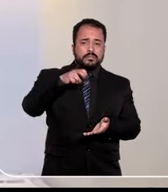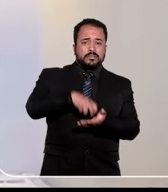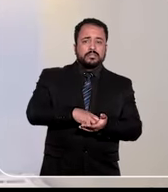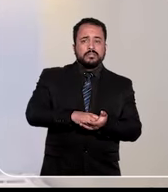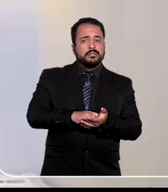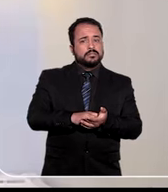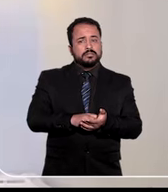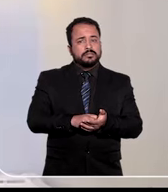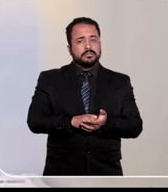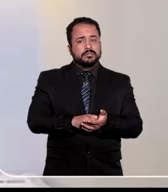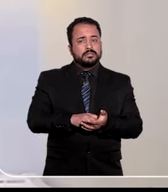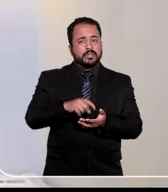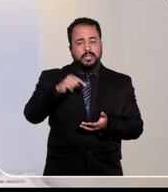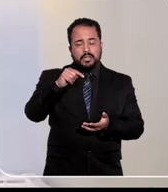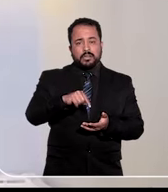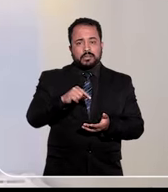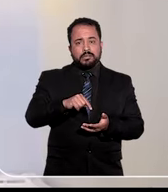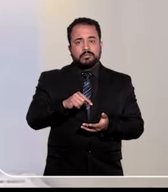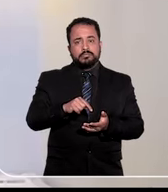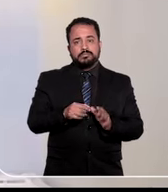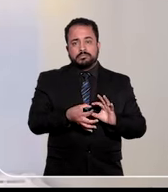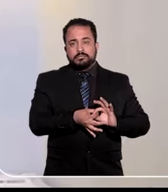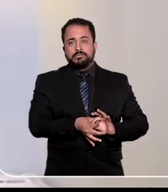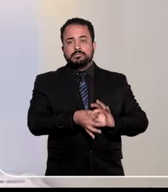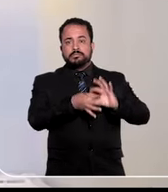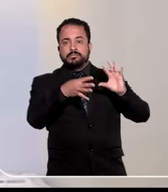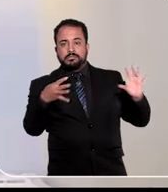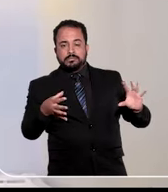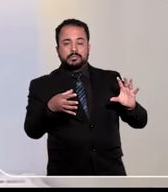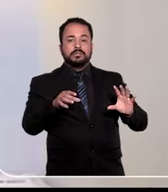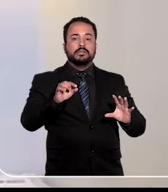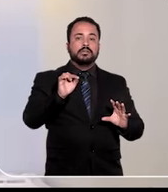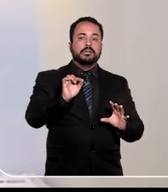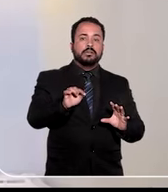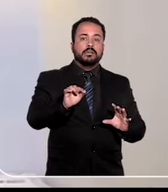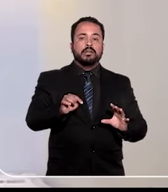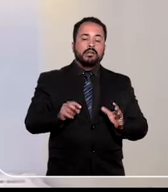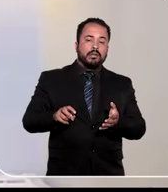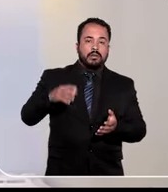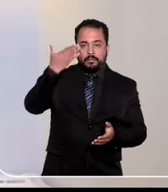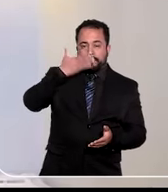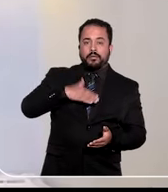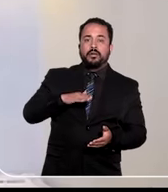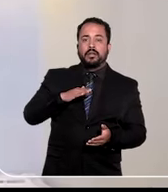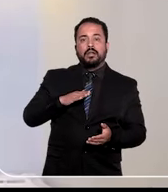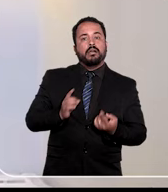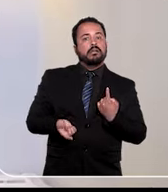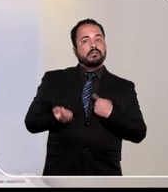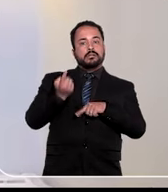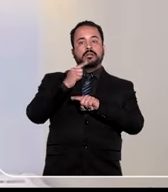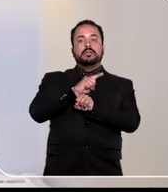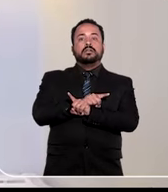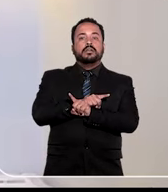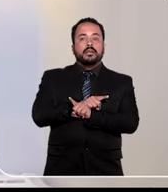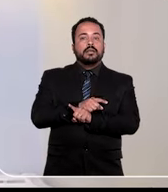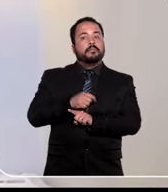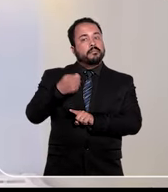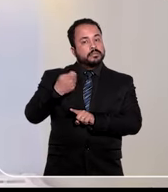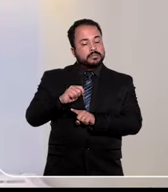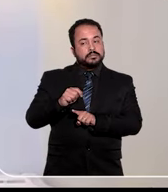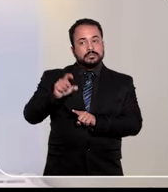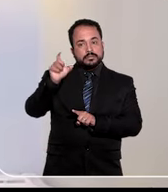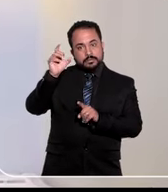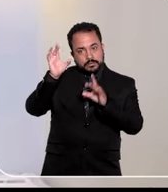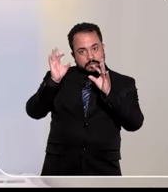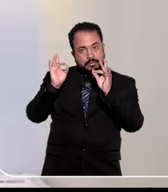importante de ser destacado. A revisão criminal não autoriza, digamos assim, refazimento da atividade probatória.